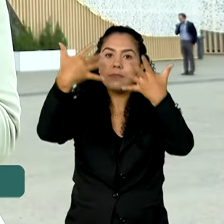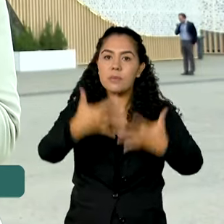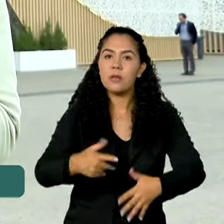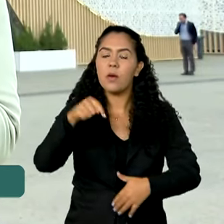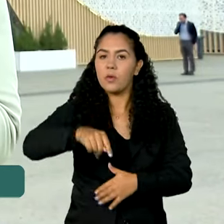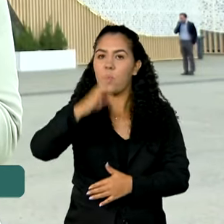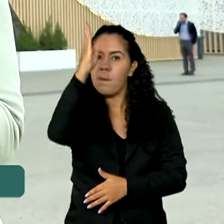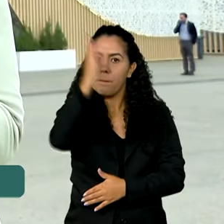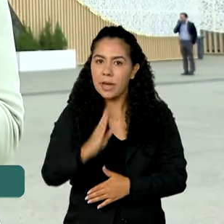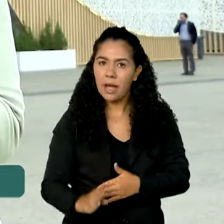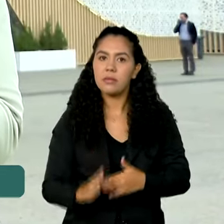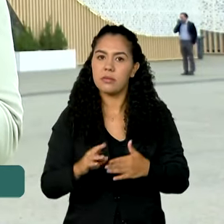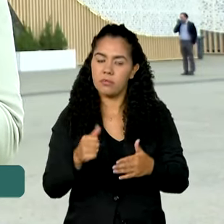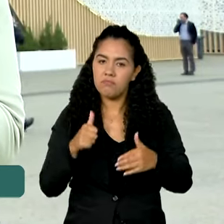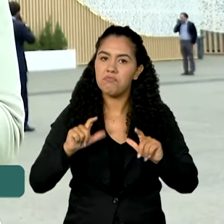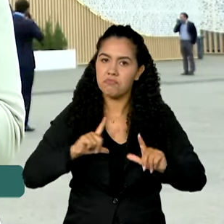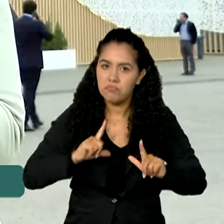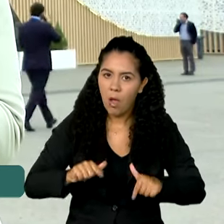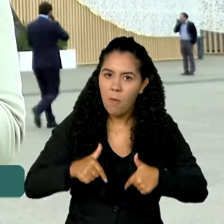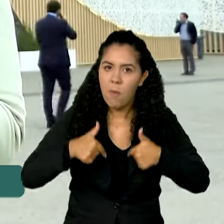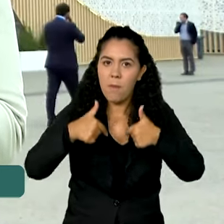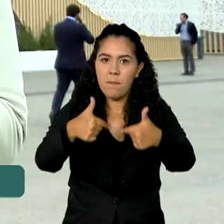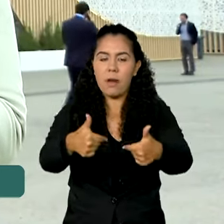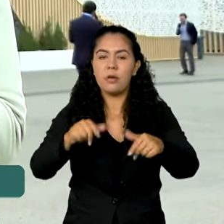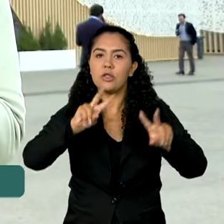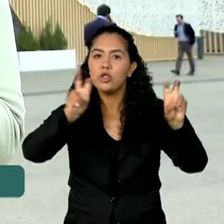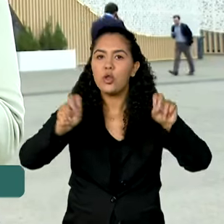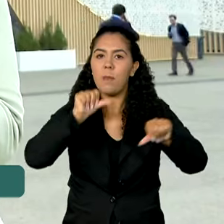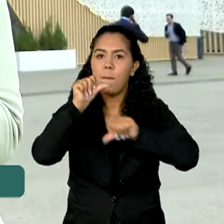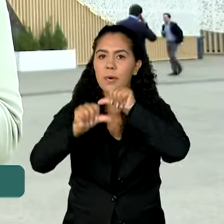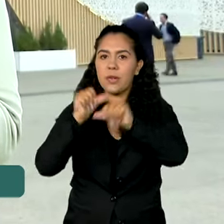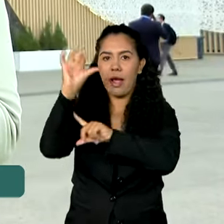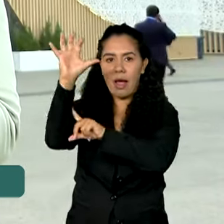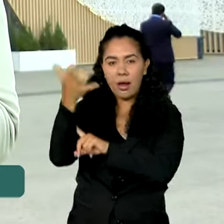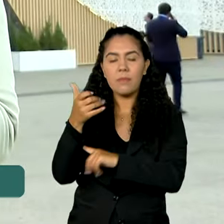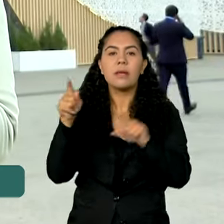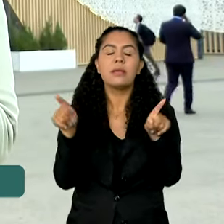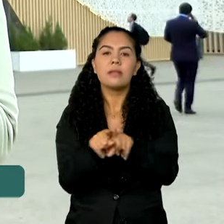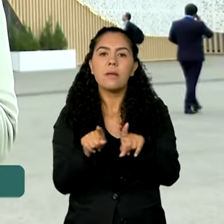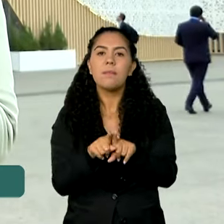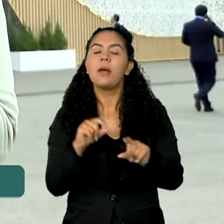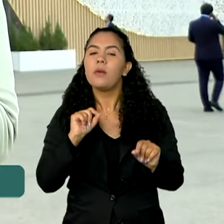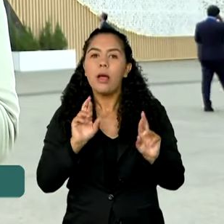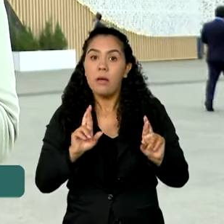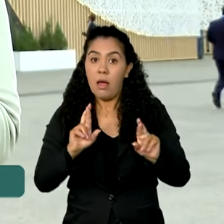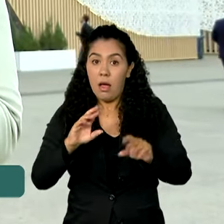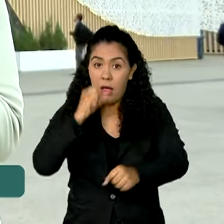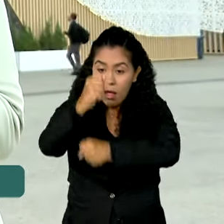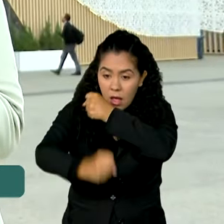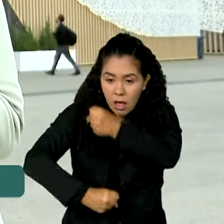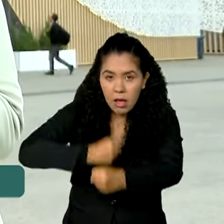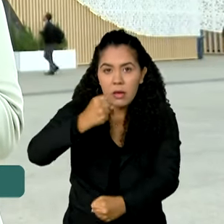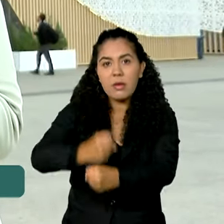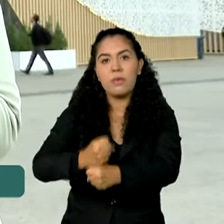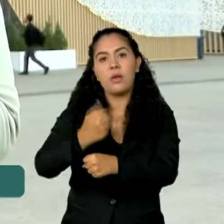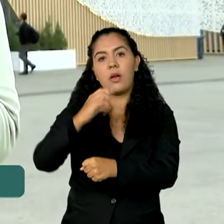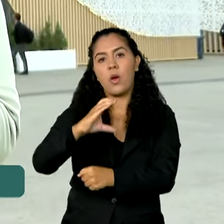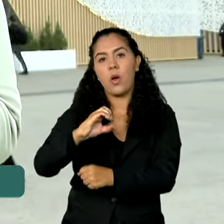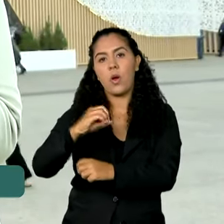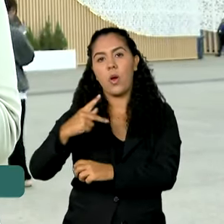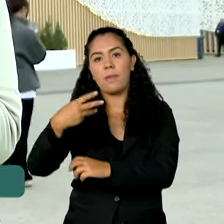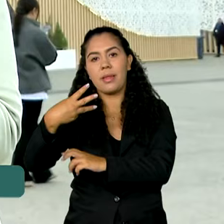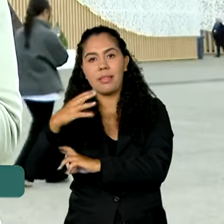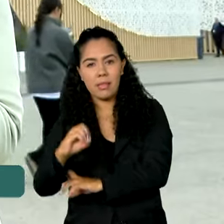brasileiro no enfrentamento às mudanças climáticas. E também sobre a expectativa da COP30, que será em Belém, no